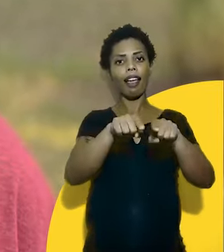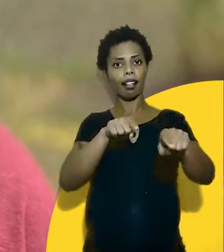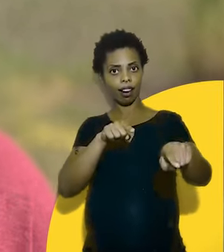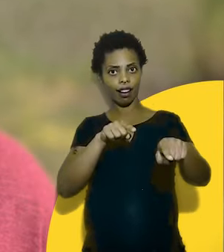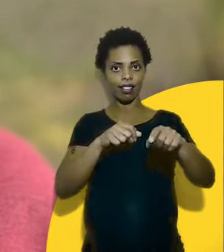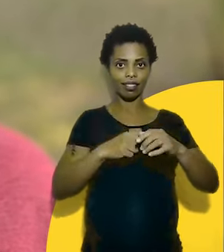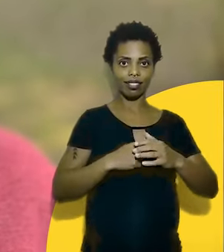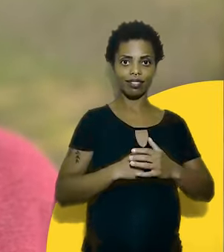fique para trás.